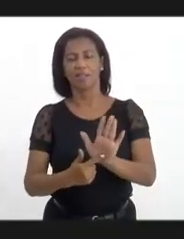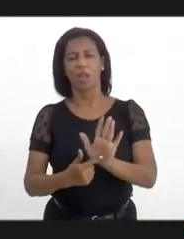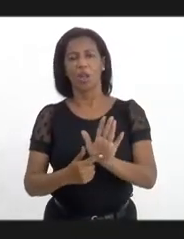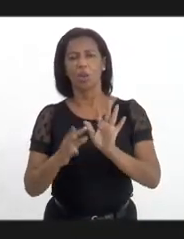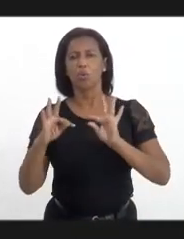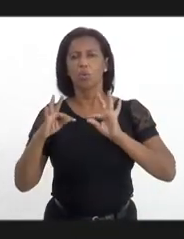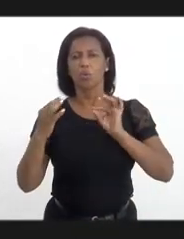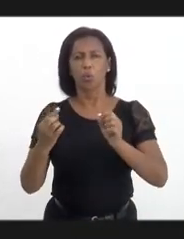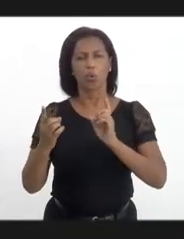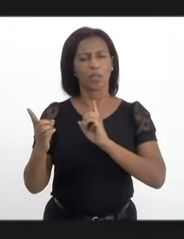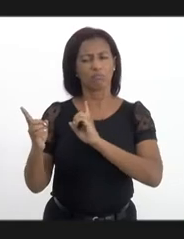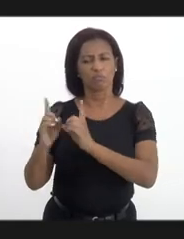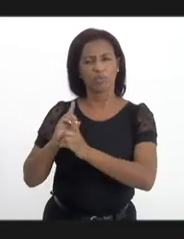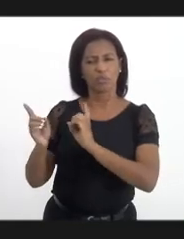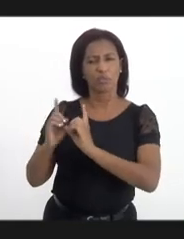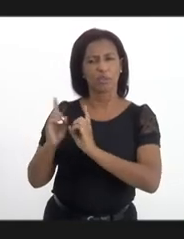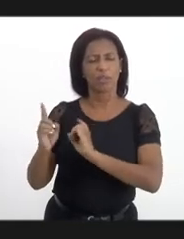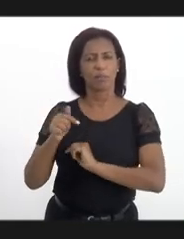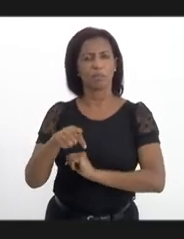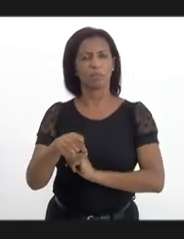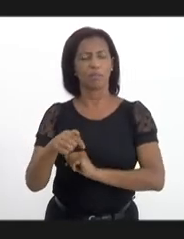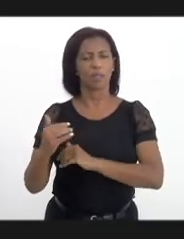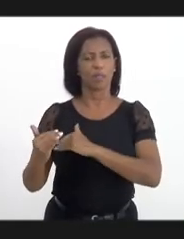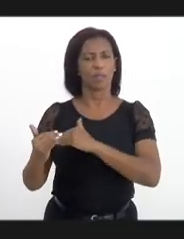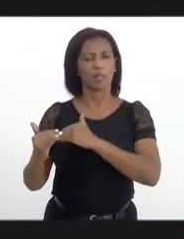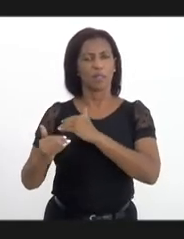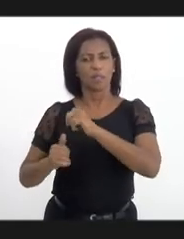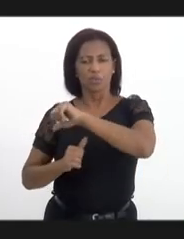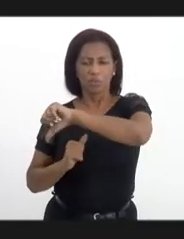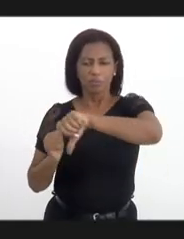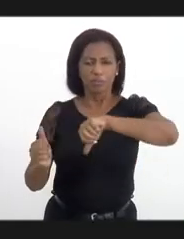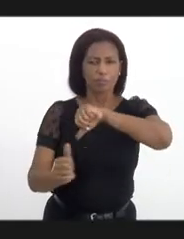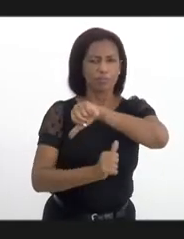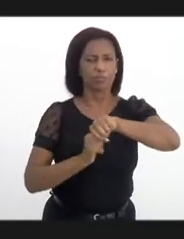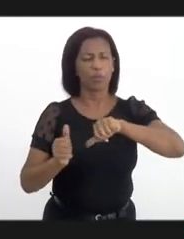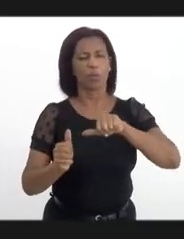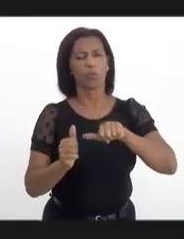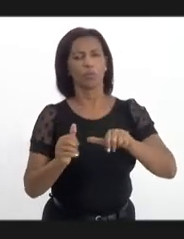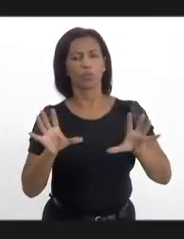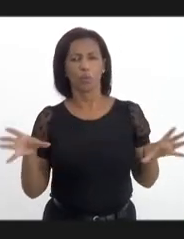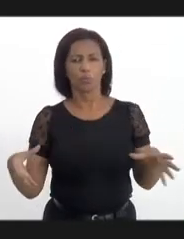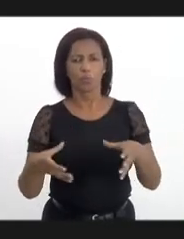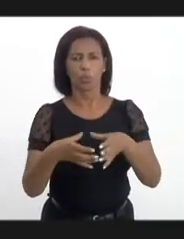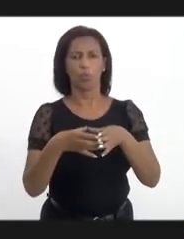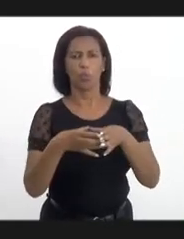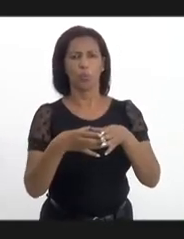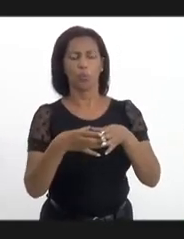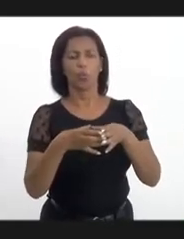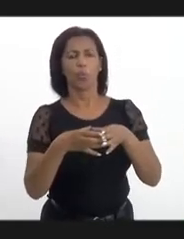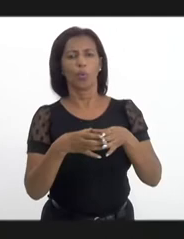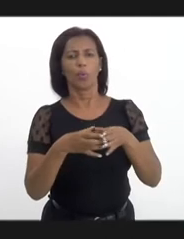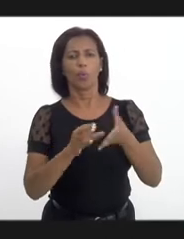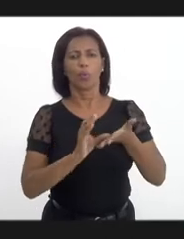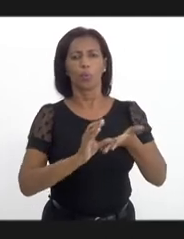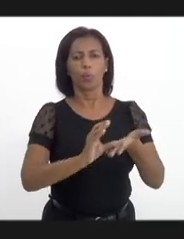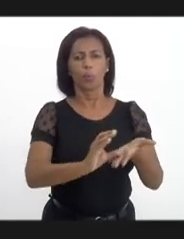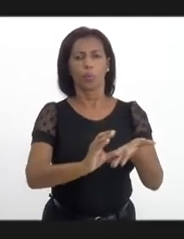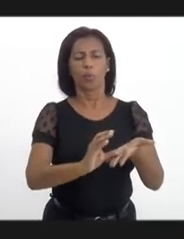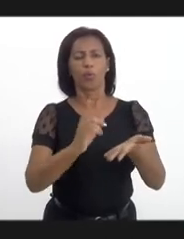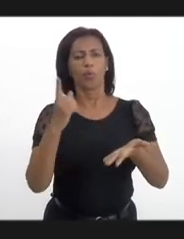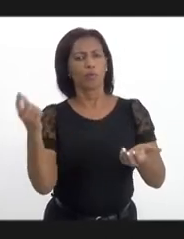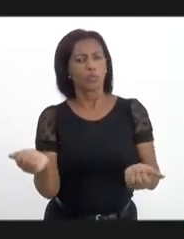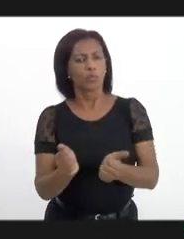dinâmica de construção, revitalização do nosso conselho, do COMAD, como estamos